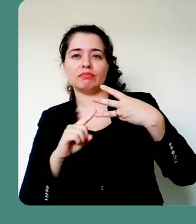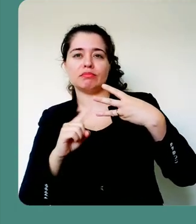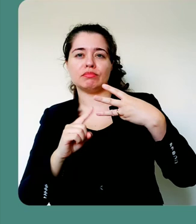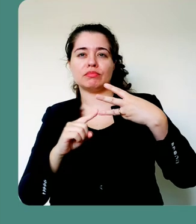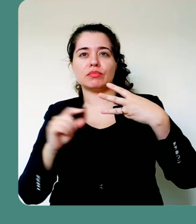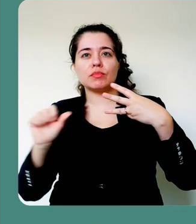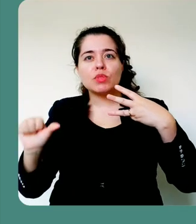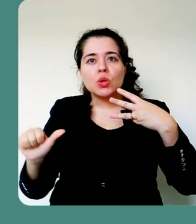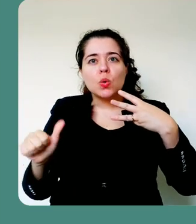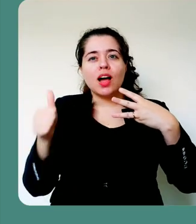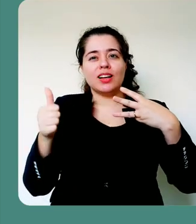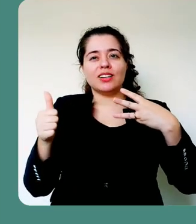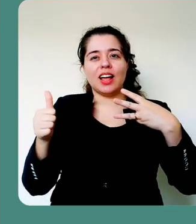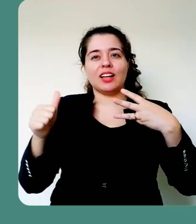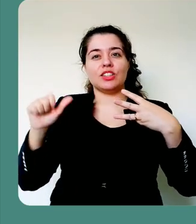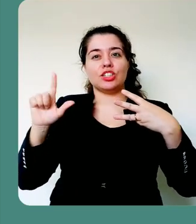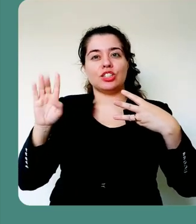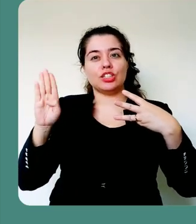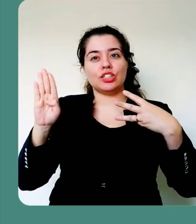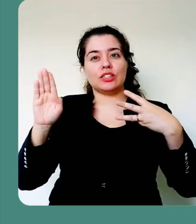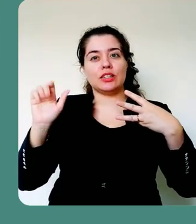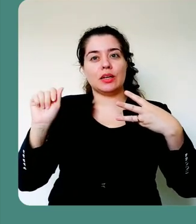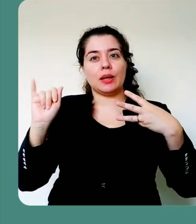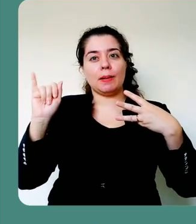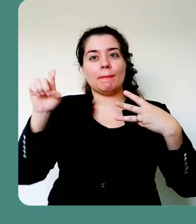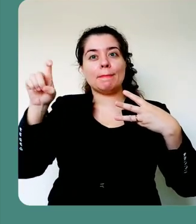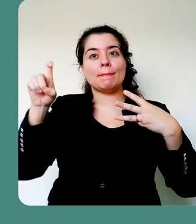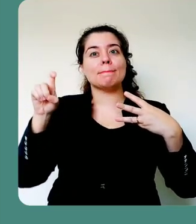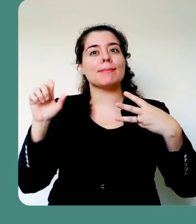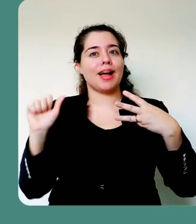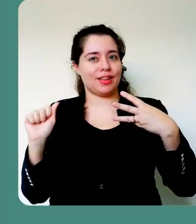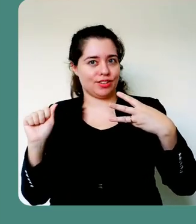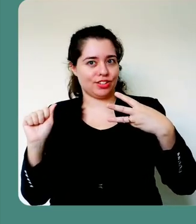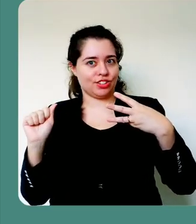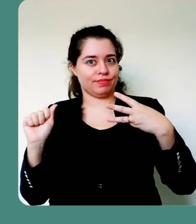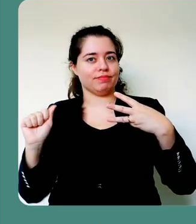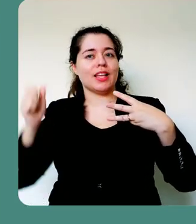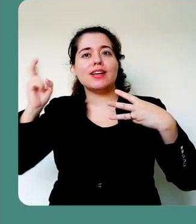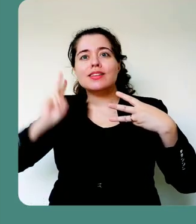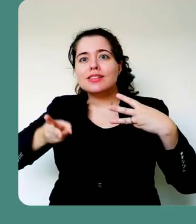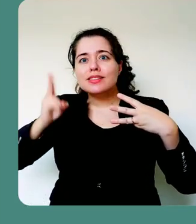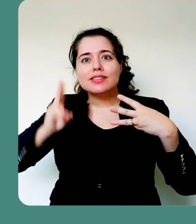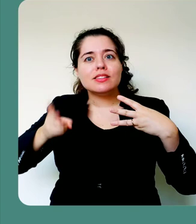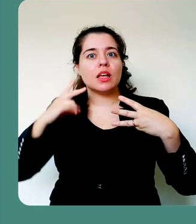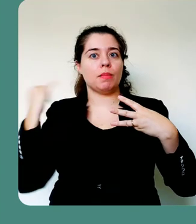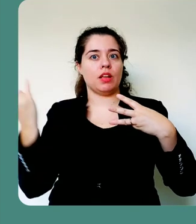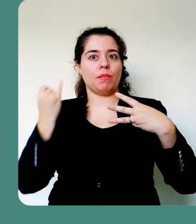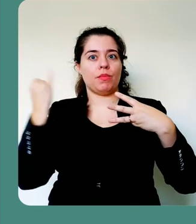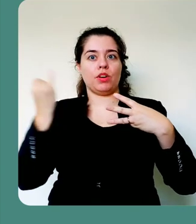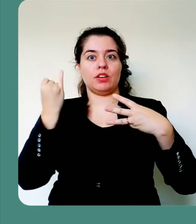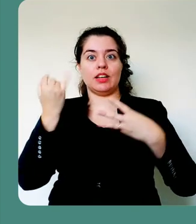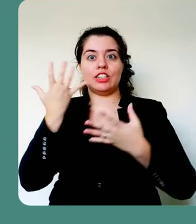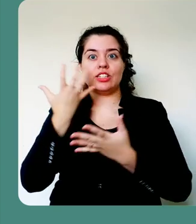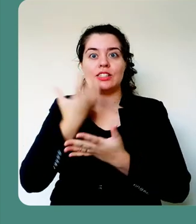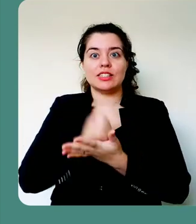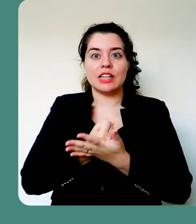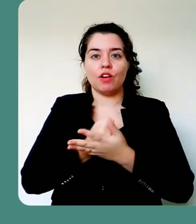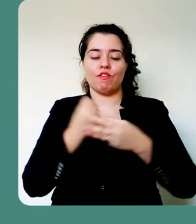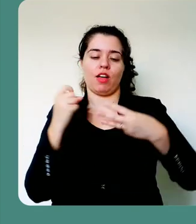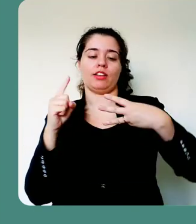possível, salve na tua qualidade de apresentação, em uma qualidade boa. Porque se você gravar em uma qualidade inferior,